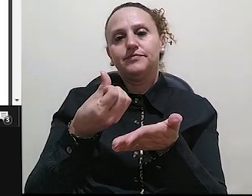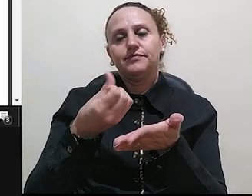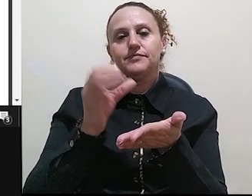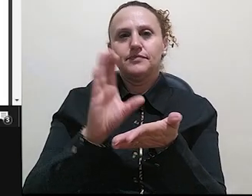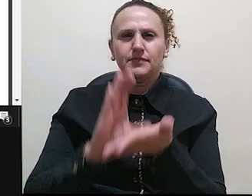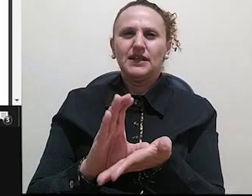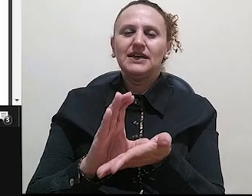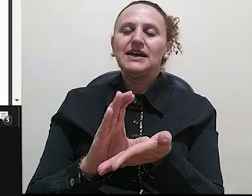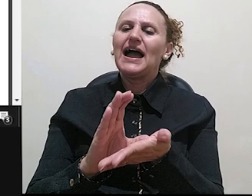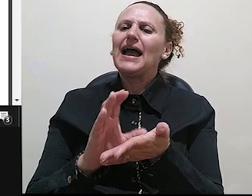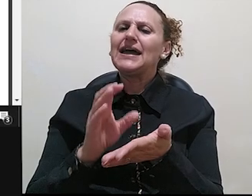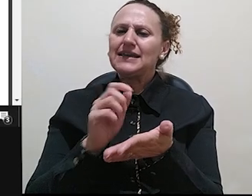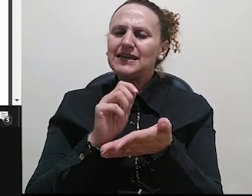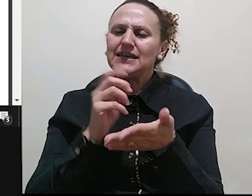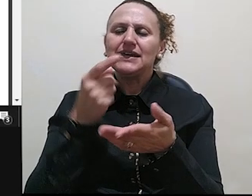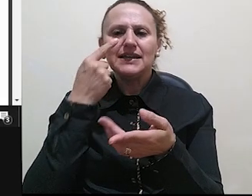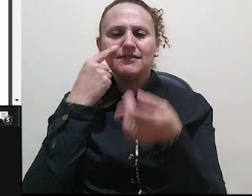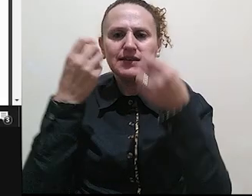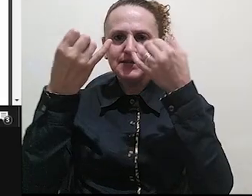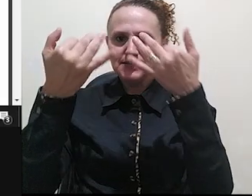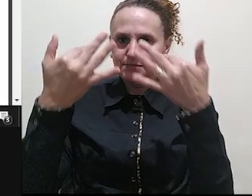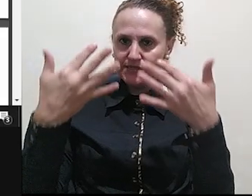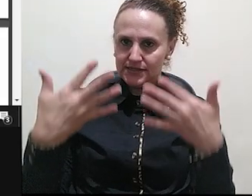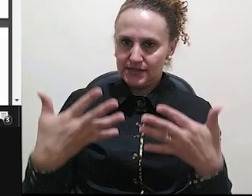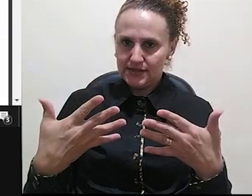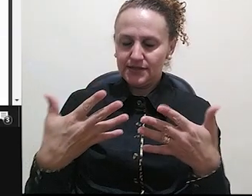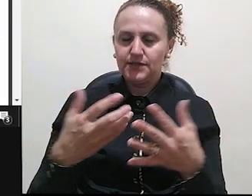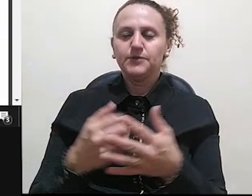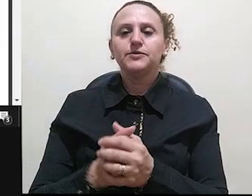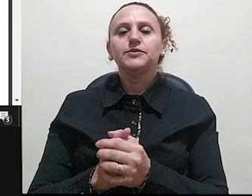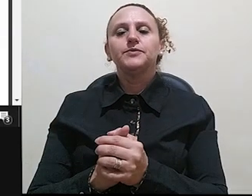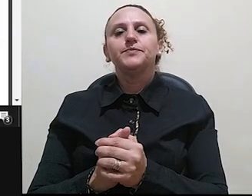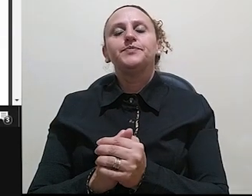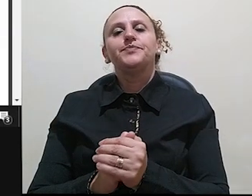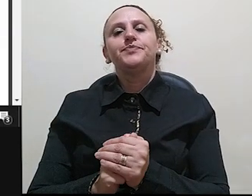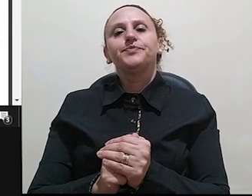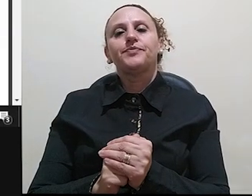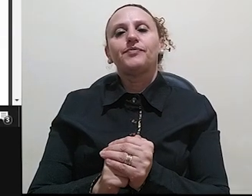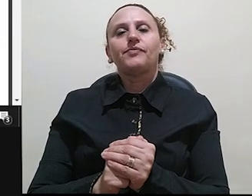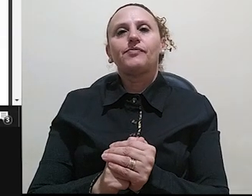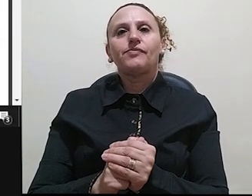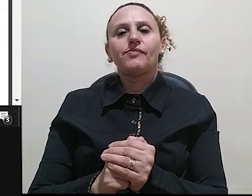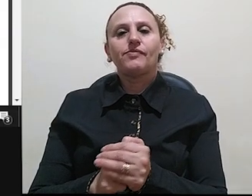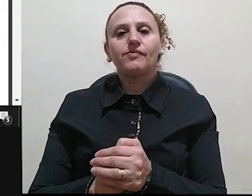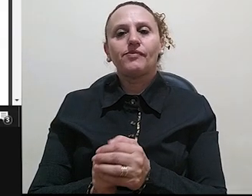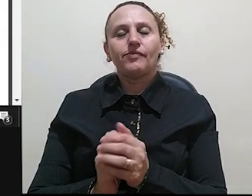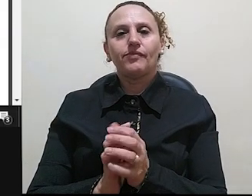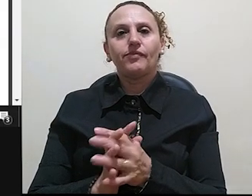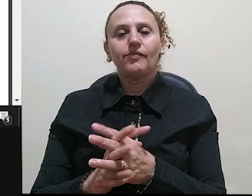parceria com, e ele menciona os autores, e aí vai fazendo a descrição também do capítulo.